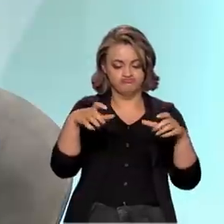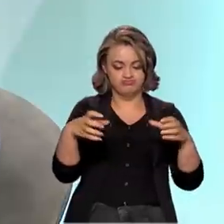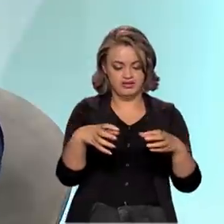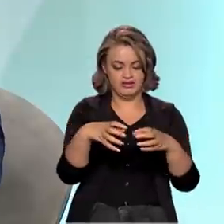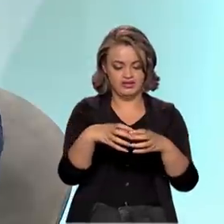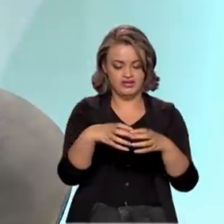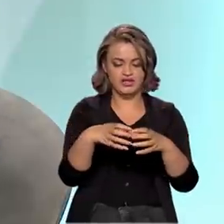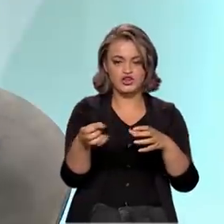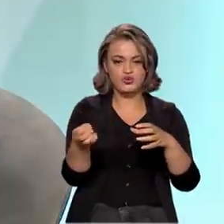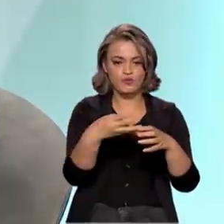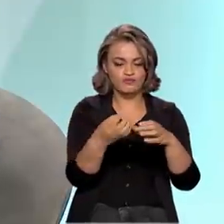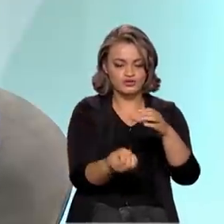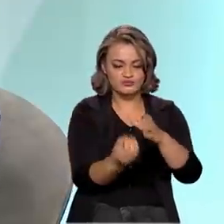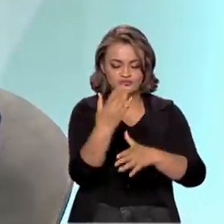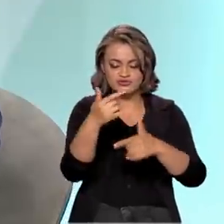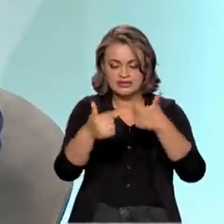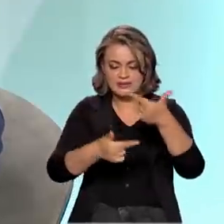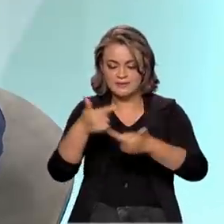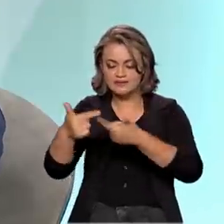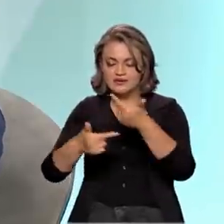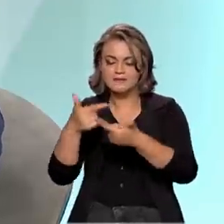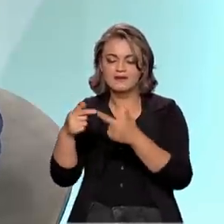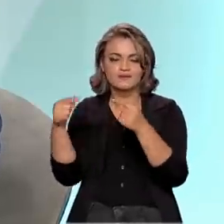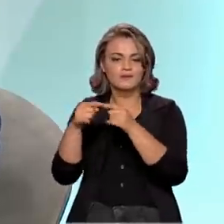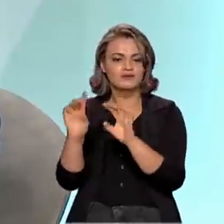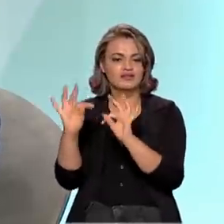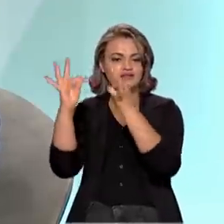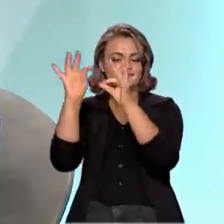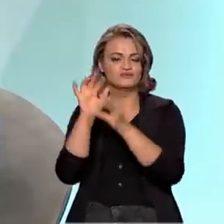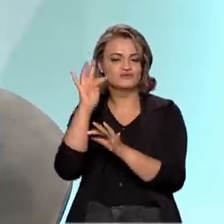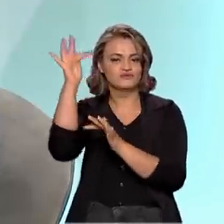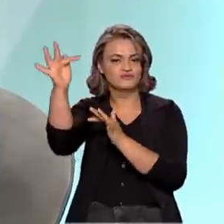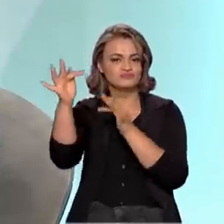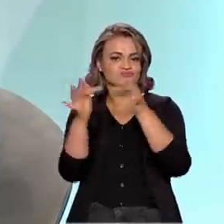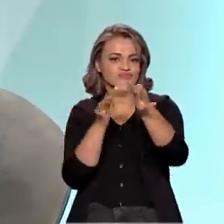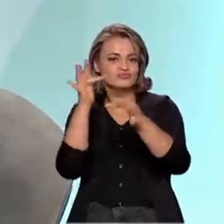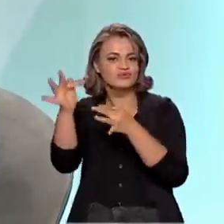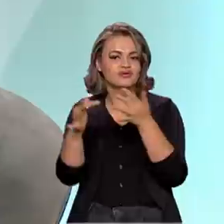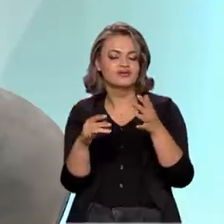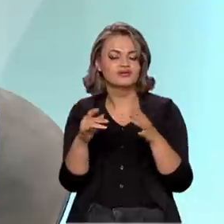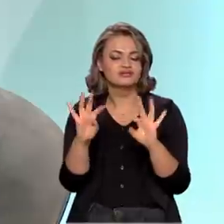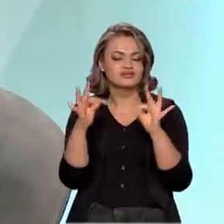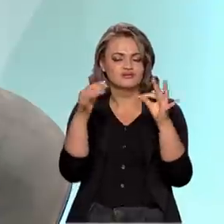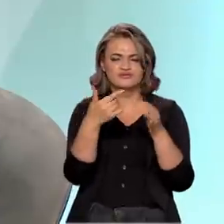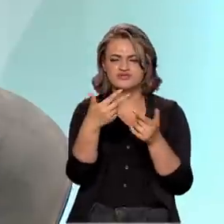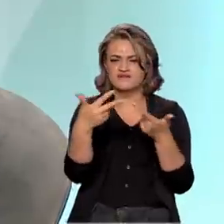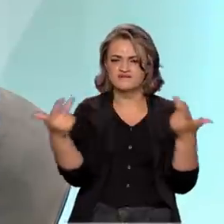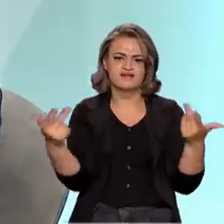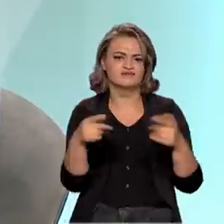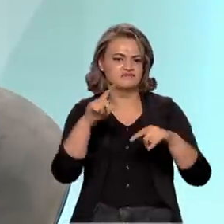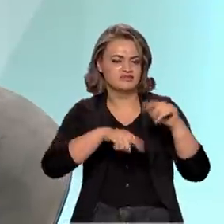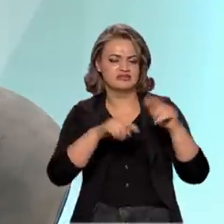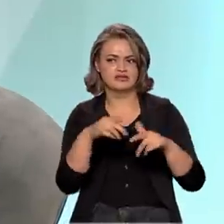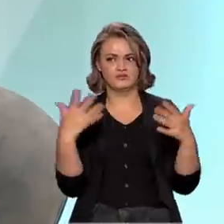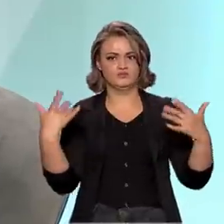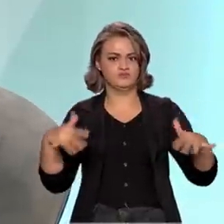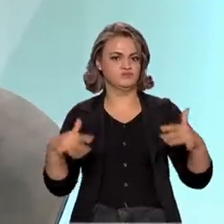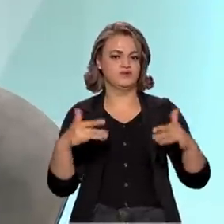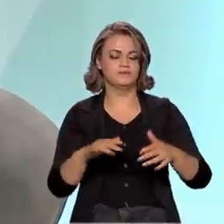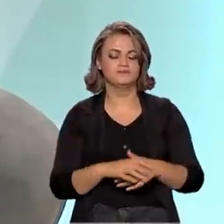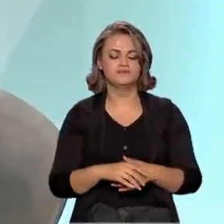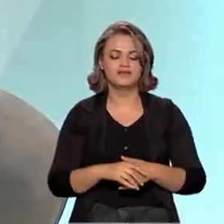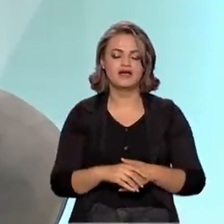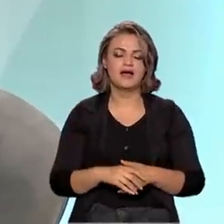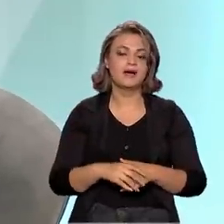produzir muitos empregos e empregos associados a tecnologias do futuro, tecnologias habilitadoras, no caso aí, de materiais avançados. O